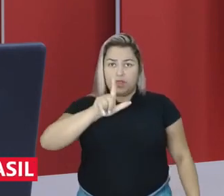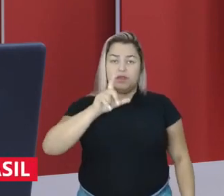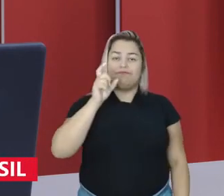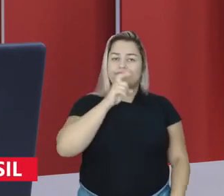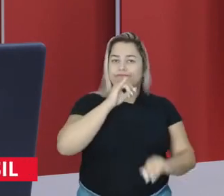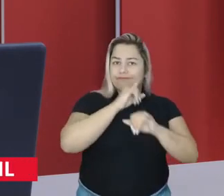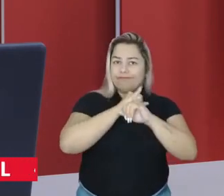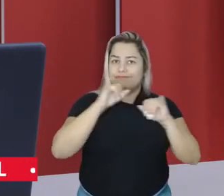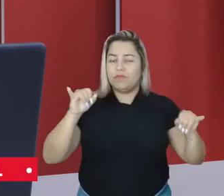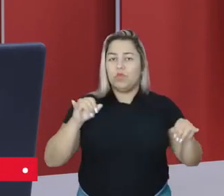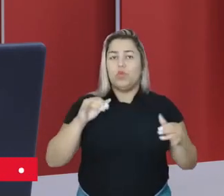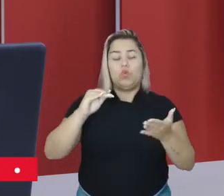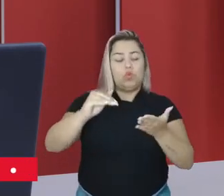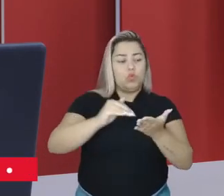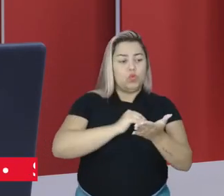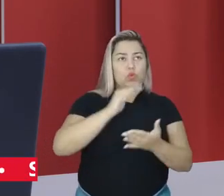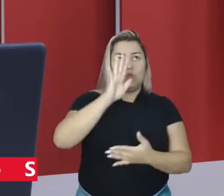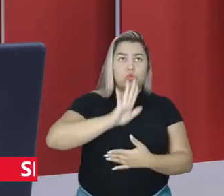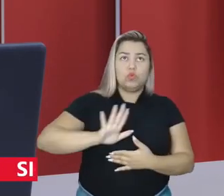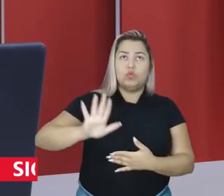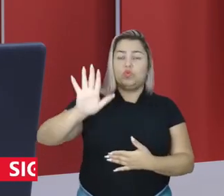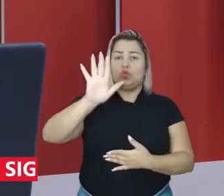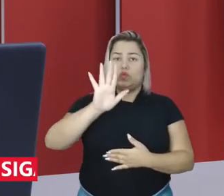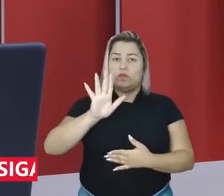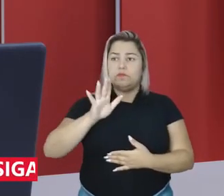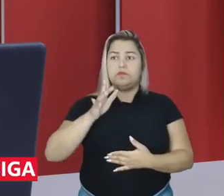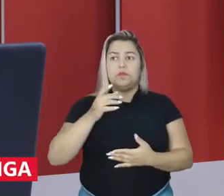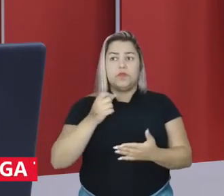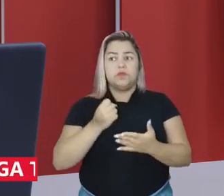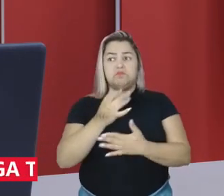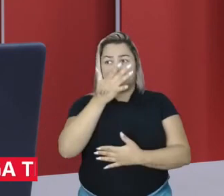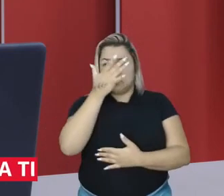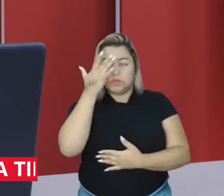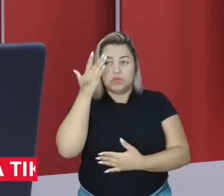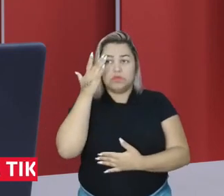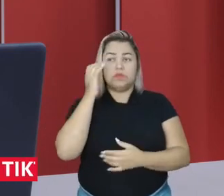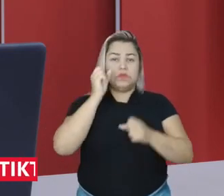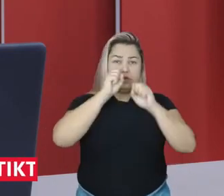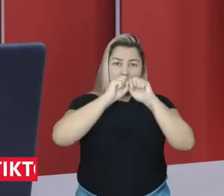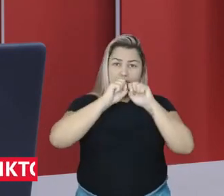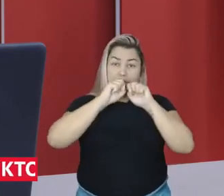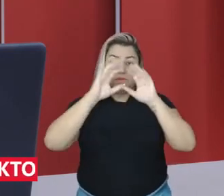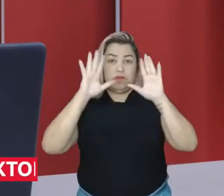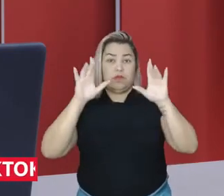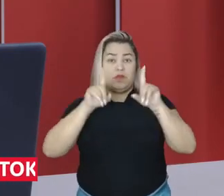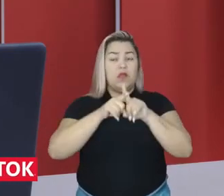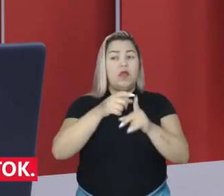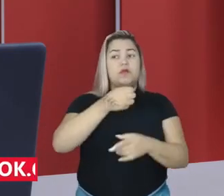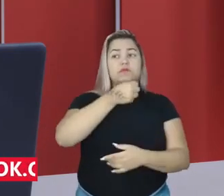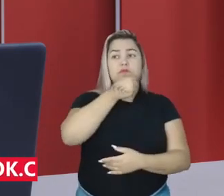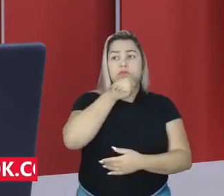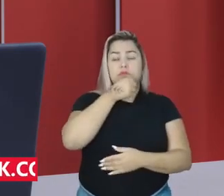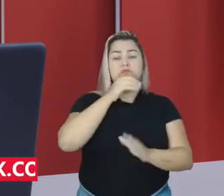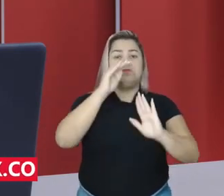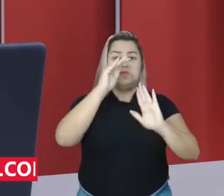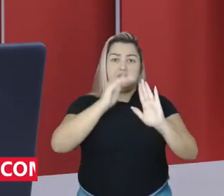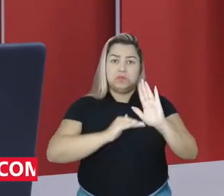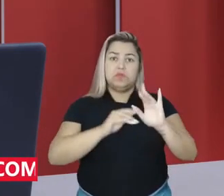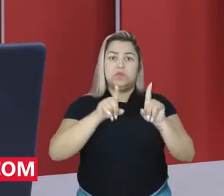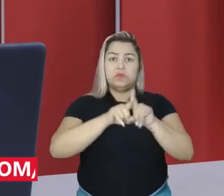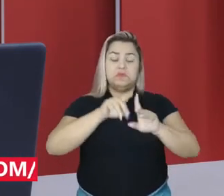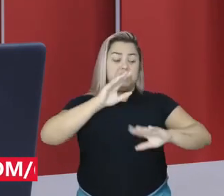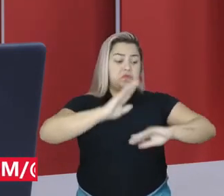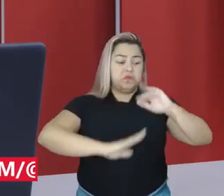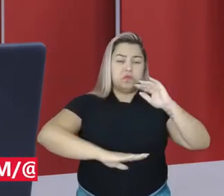fake news. E o secretário nacional do consumidor, Vadir Damu, esclareceu em entrevista à imprensa as medidas a respeito de